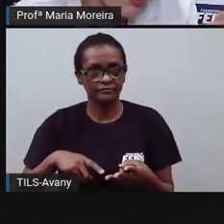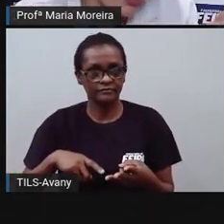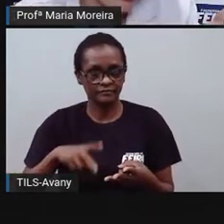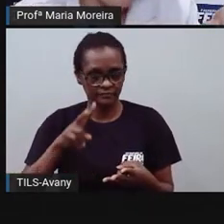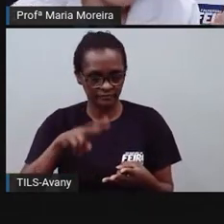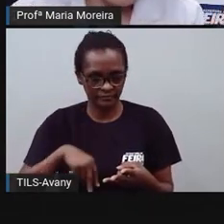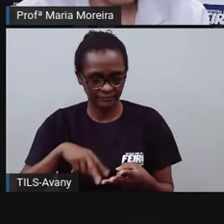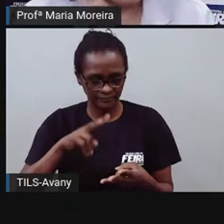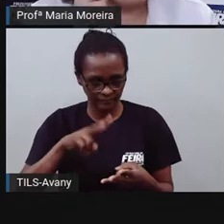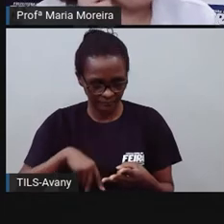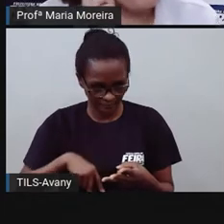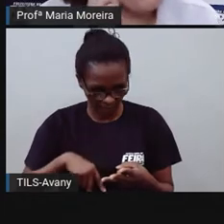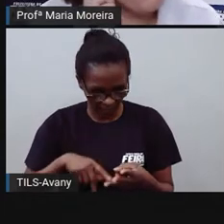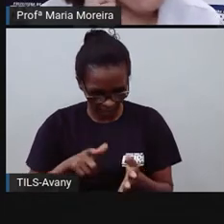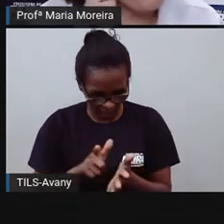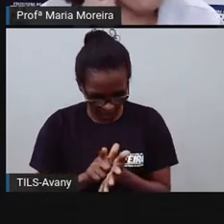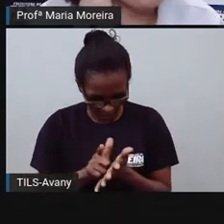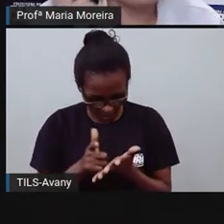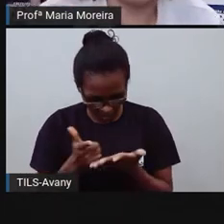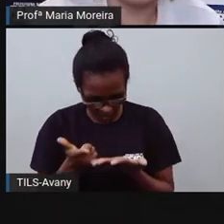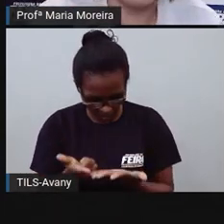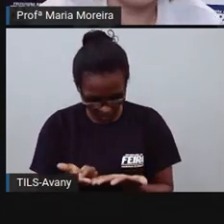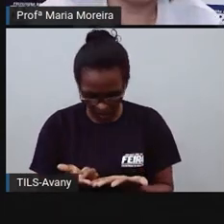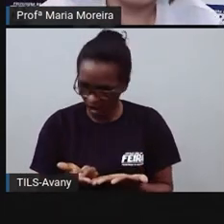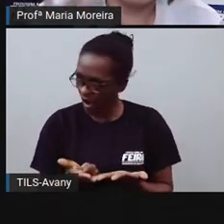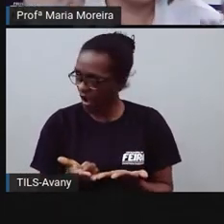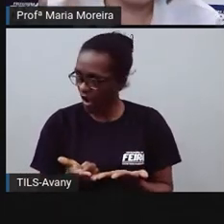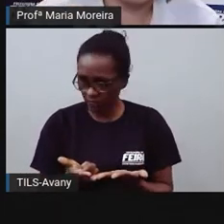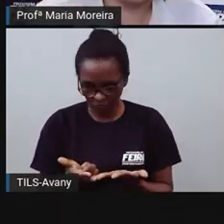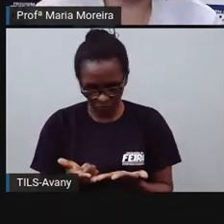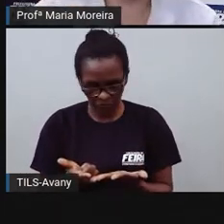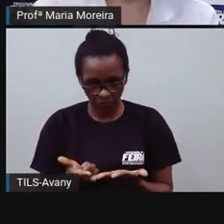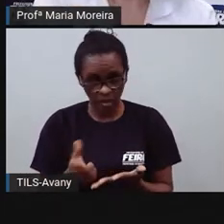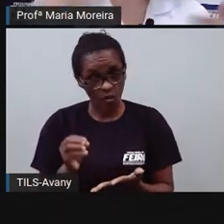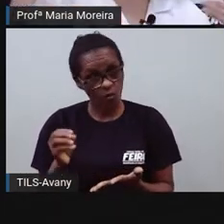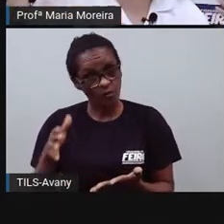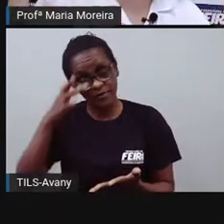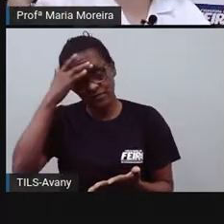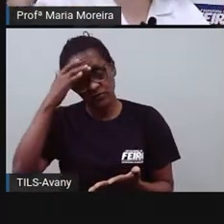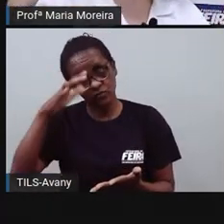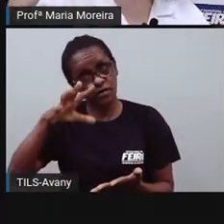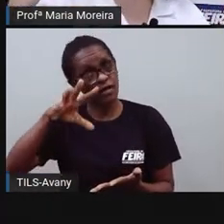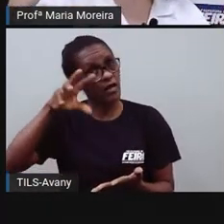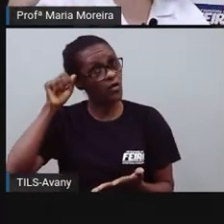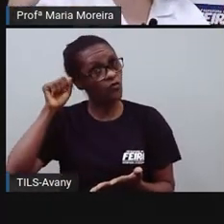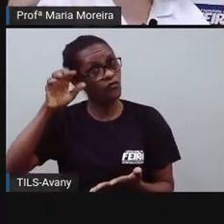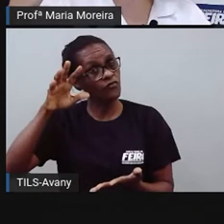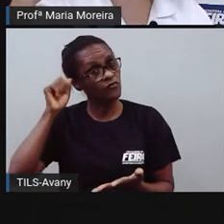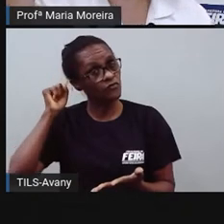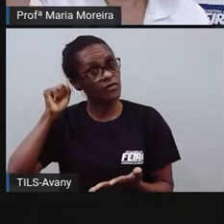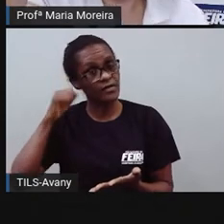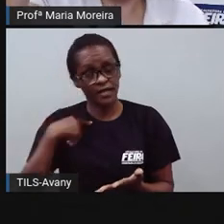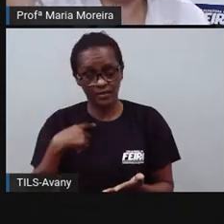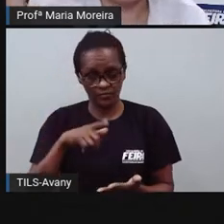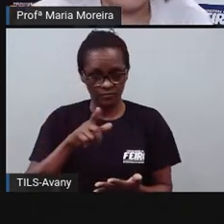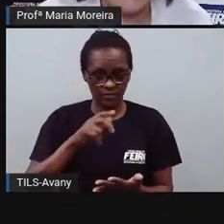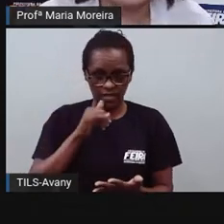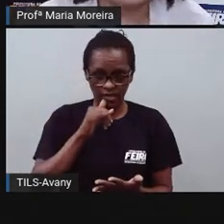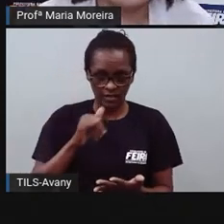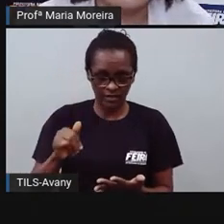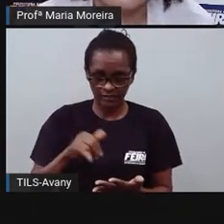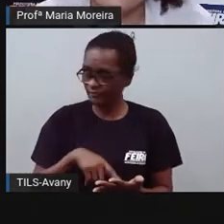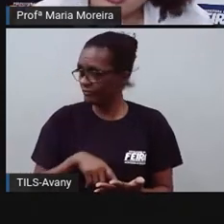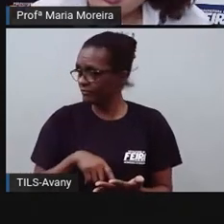ali a notícia. O ouvinte, porque pode ser na rádio. Ou o espectador, porque eu posso estar sentada na minha sala de casa e o quê?